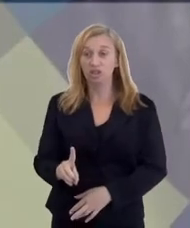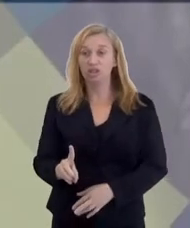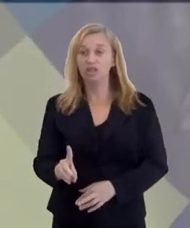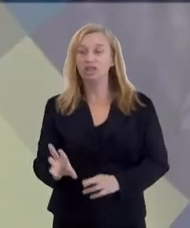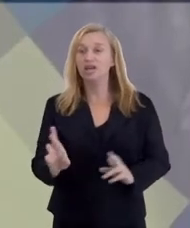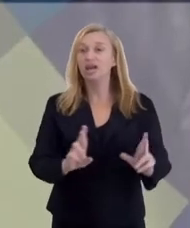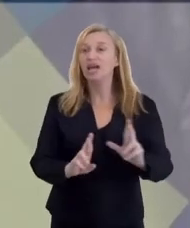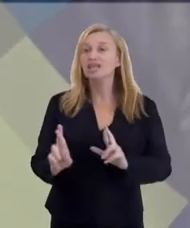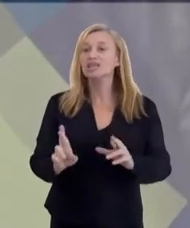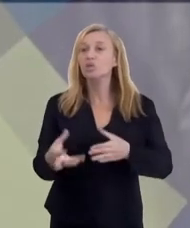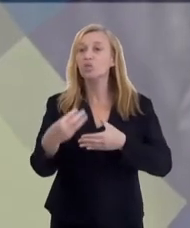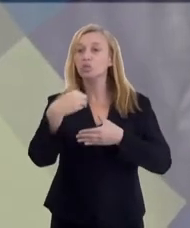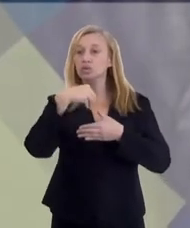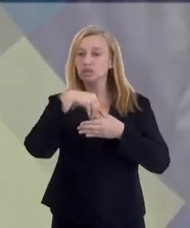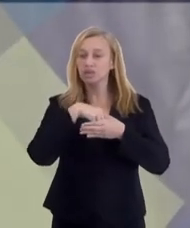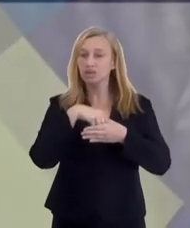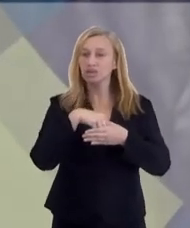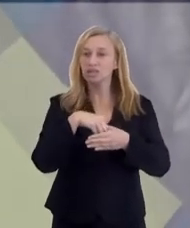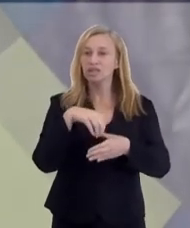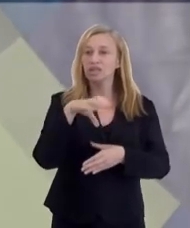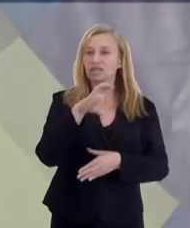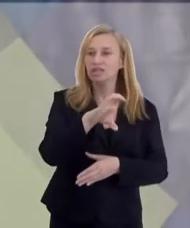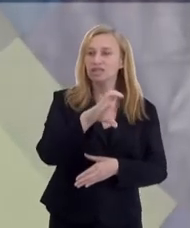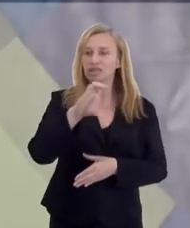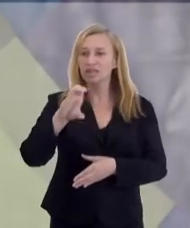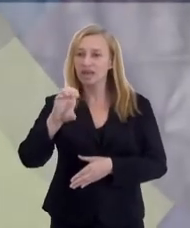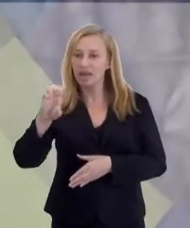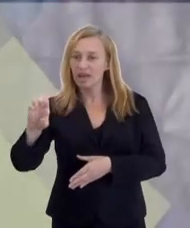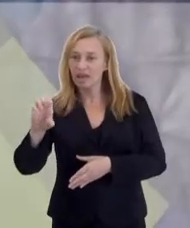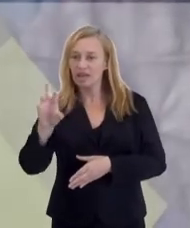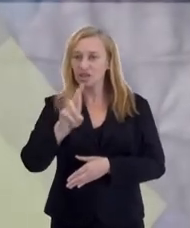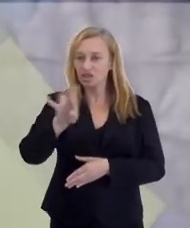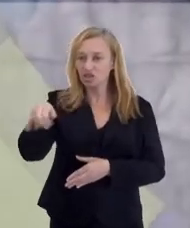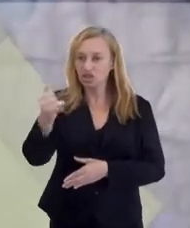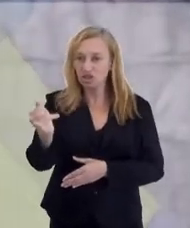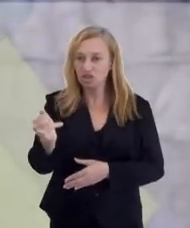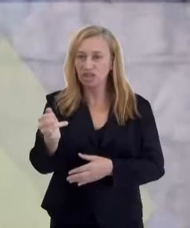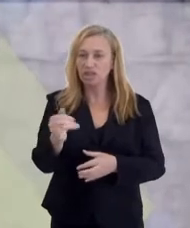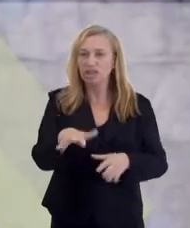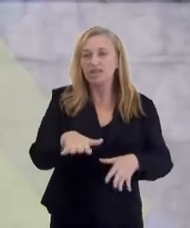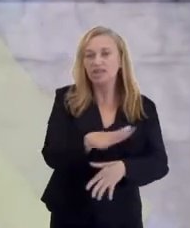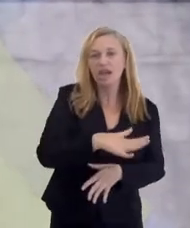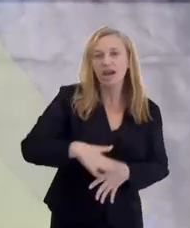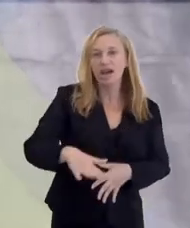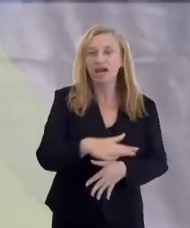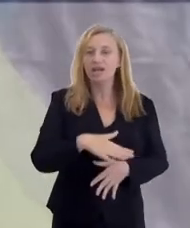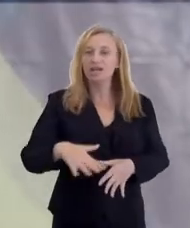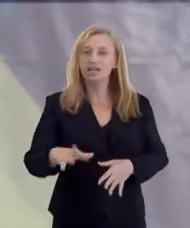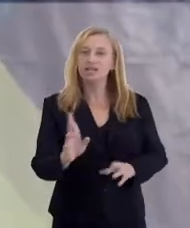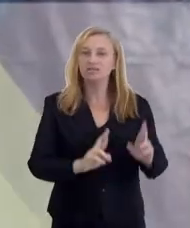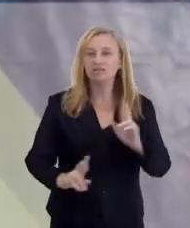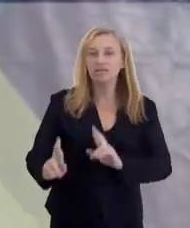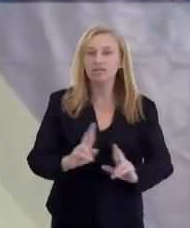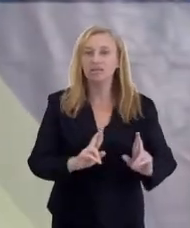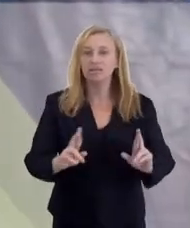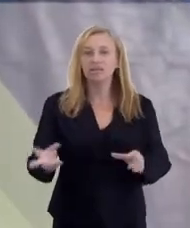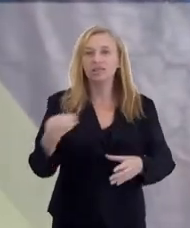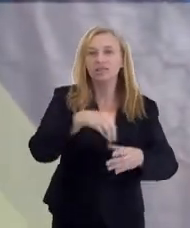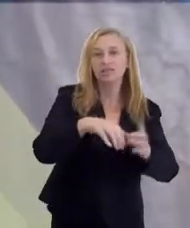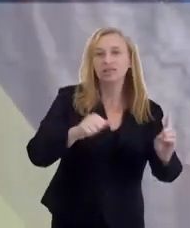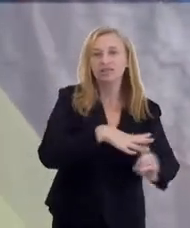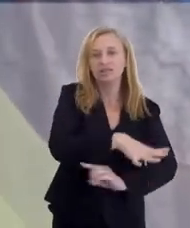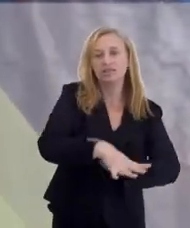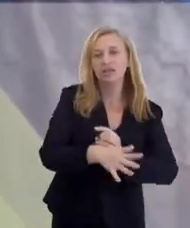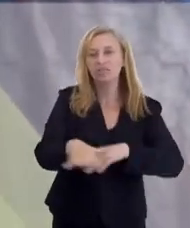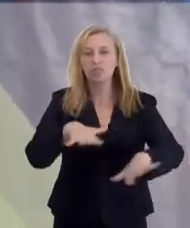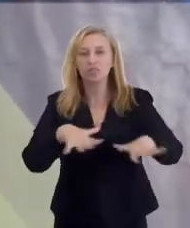de Relações Externas do CERJ, que é essa área que interage com a sociedade, com os movimentos